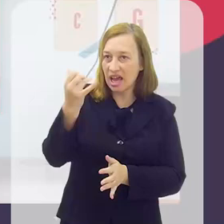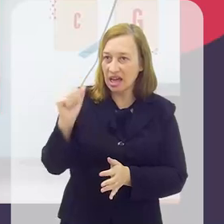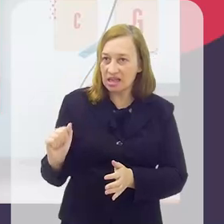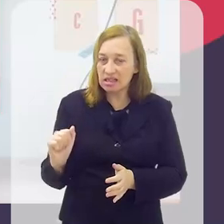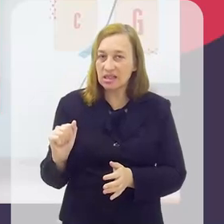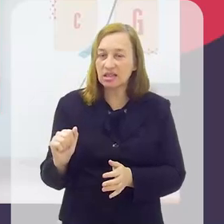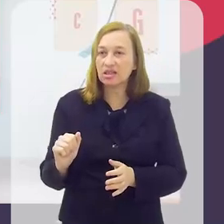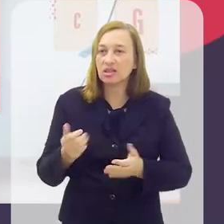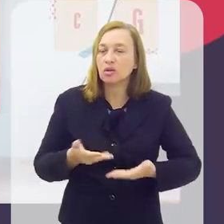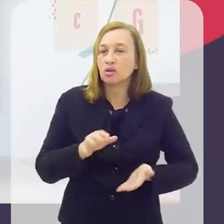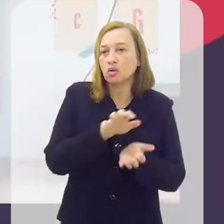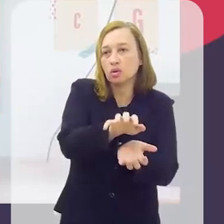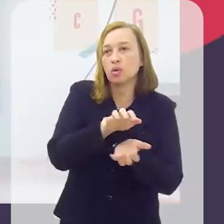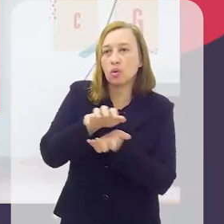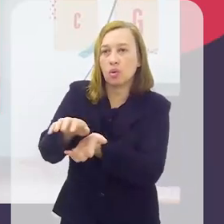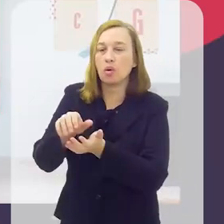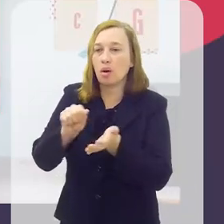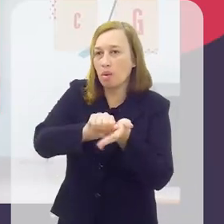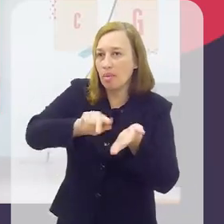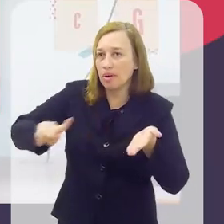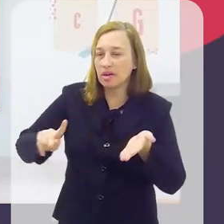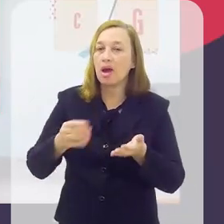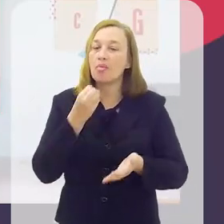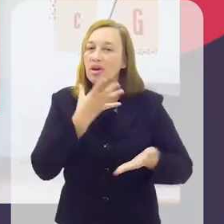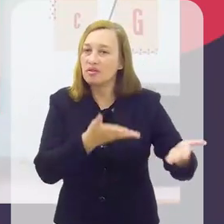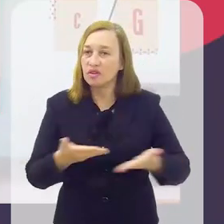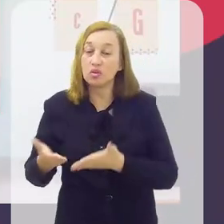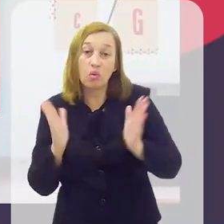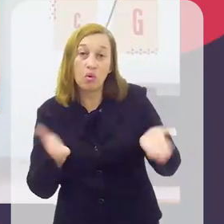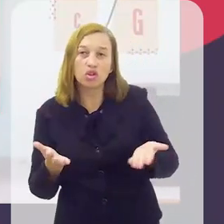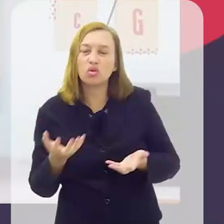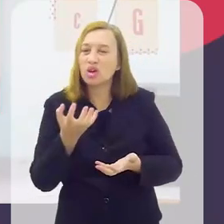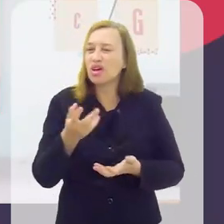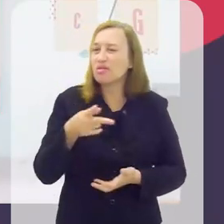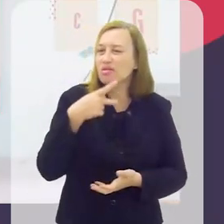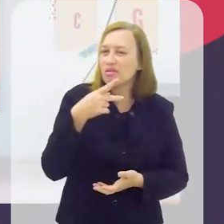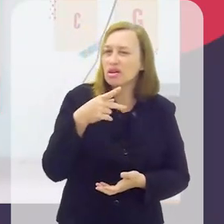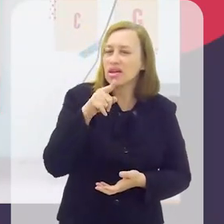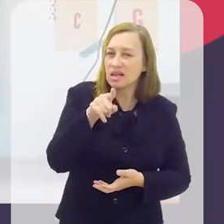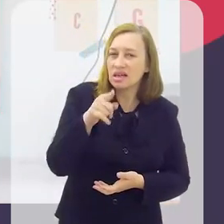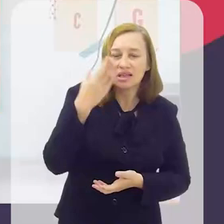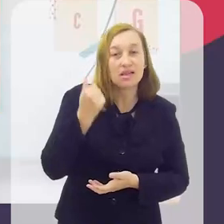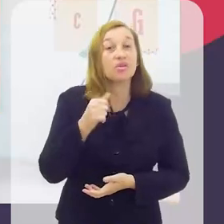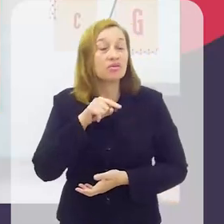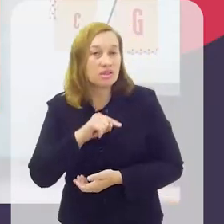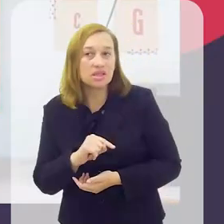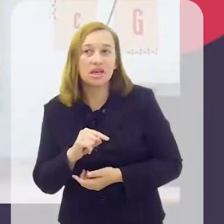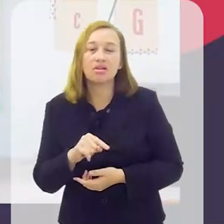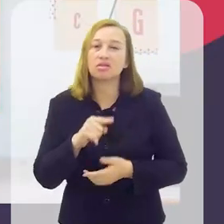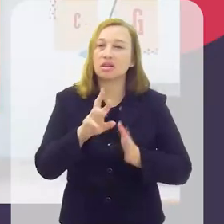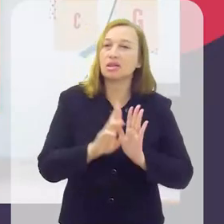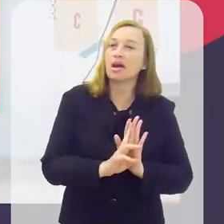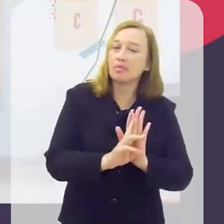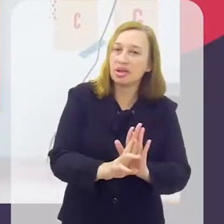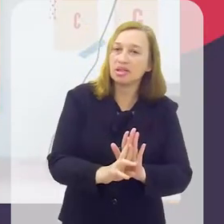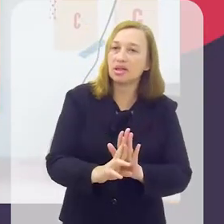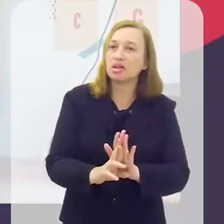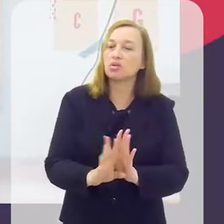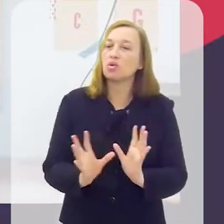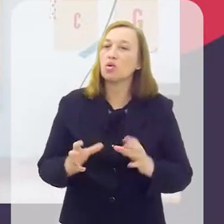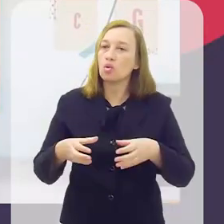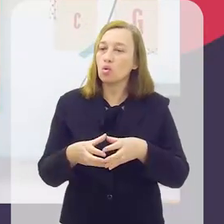Entregadores por Aplicativos. Ralf, seja muito bem-vindo ao programa de hoje. Eu quero saber então de você, né? Você que está representando aí a classe dos